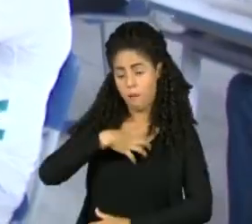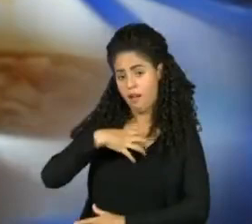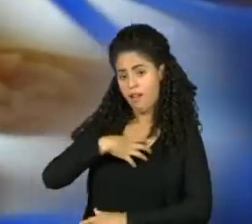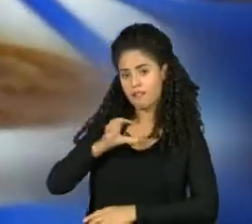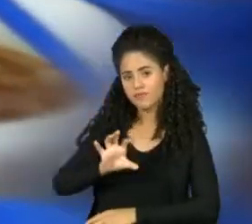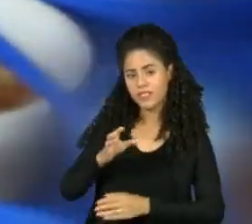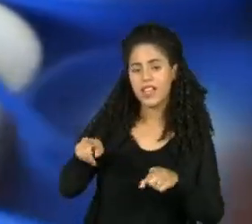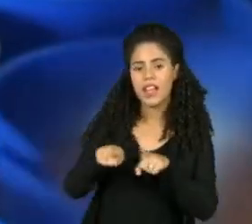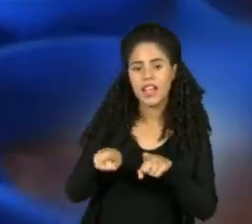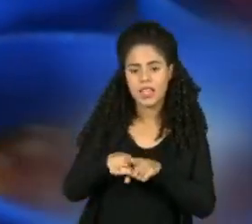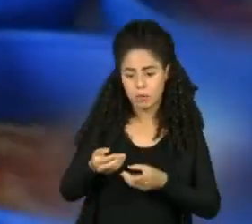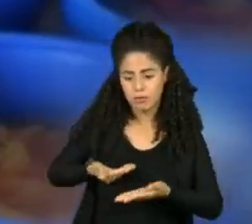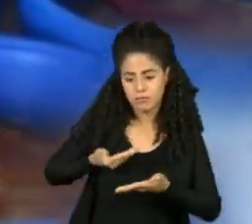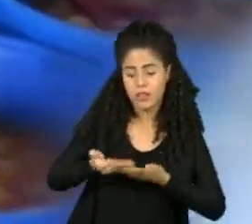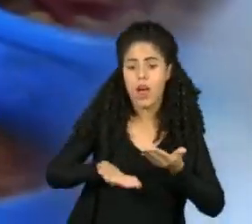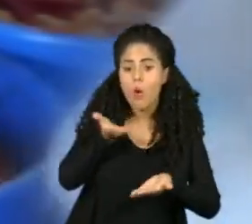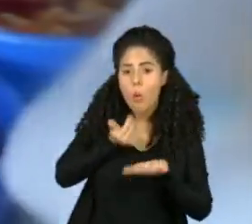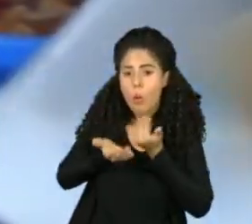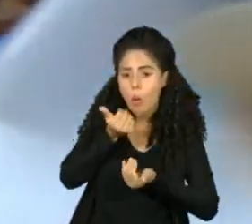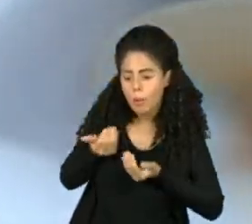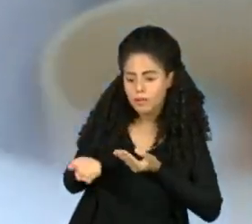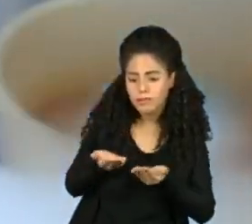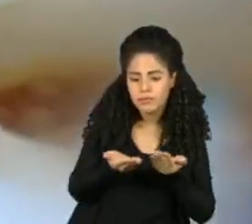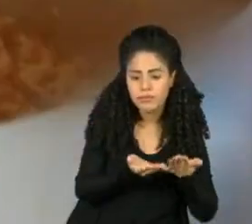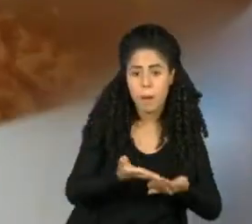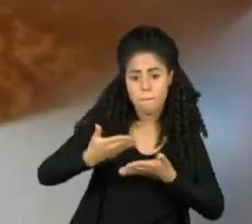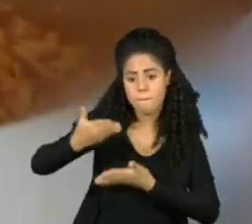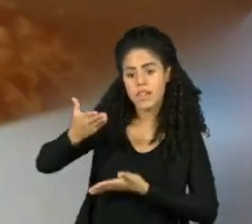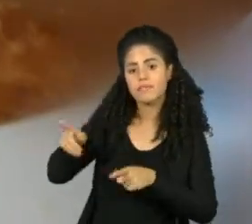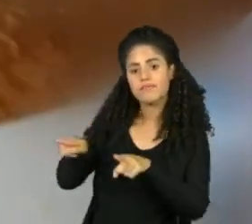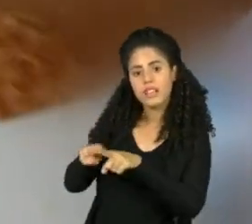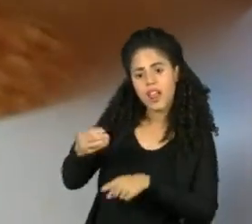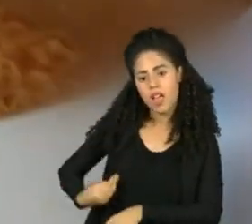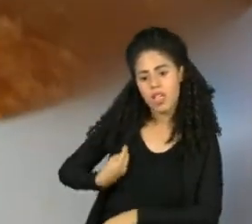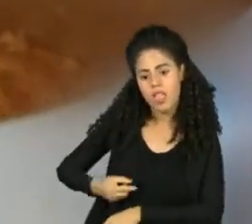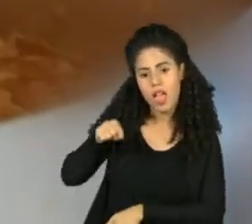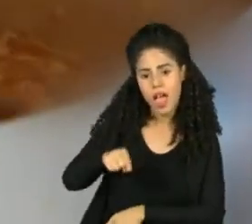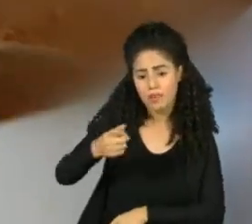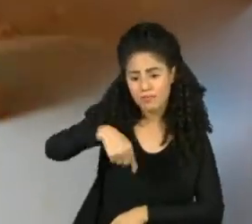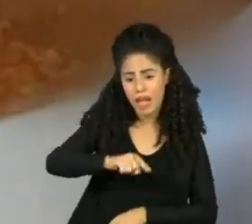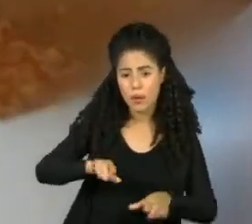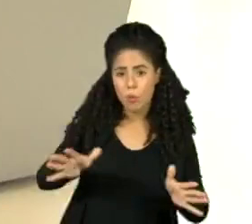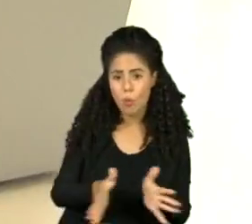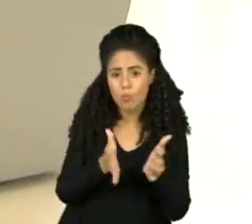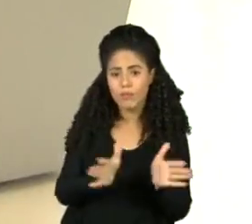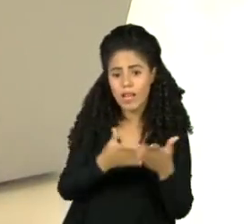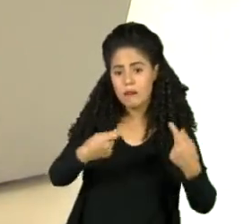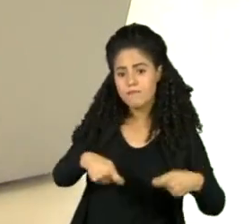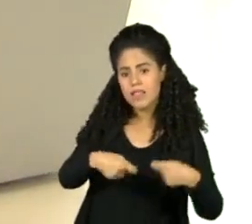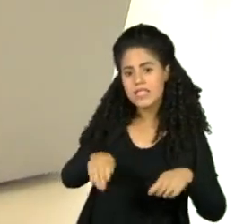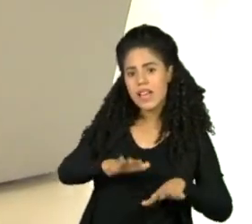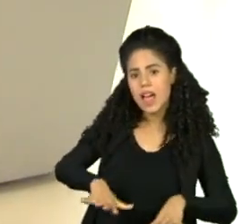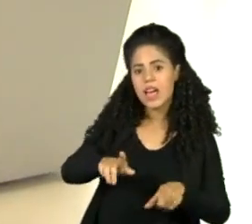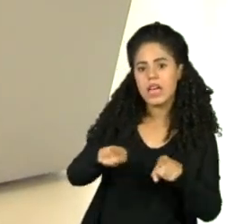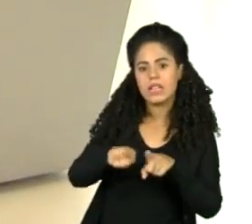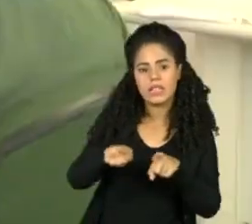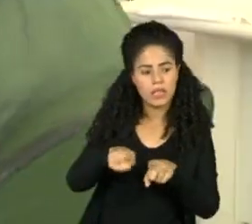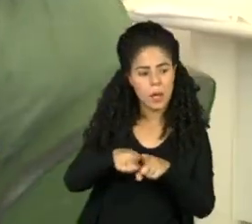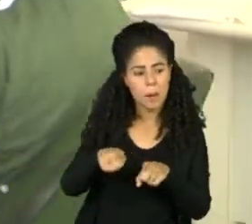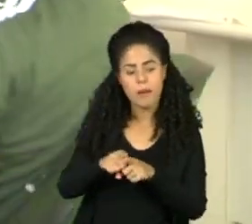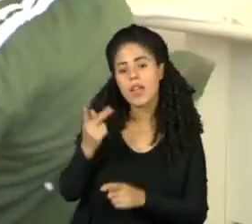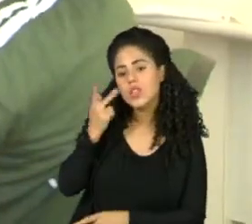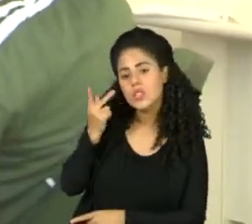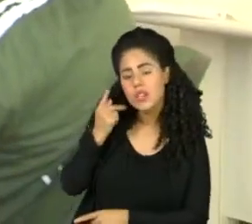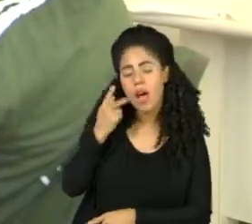uma refeição a mais por turno para garantir a presença dos alunos, principalmente os mais pobres. O Ceará adotou a estratégia de busca